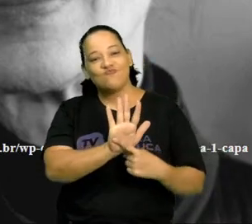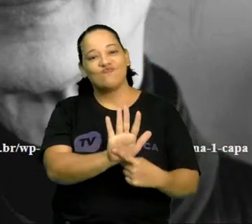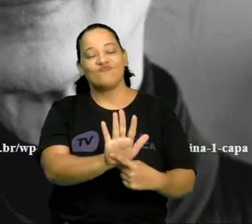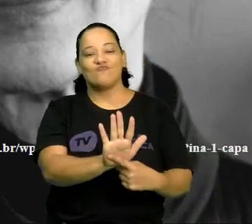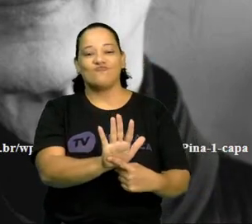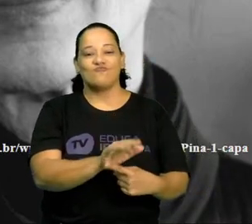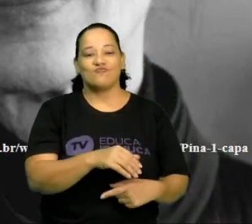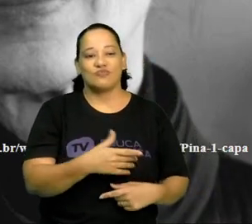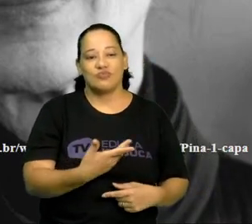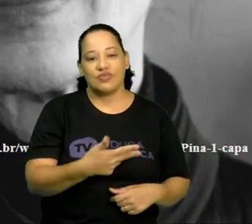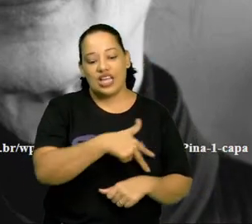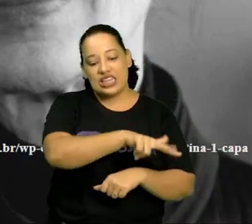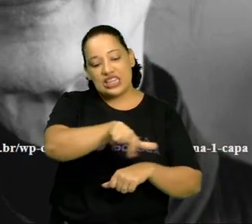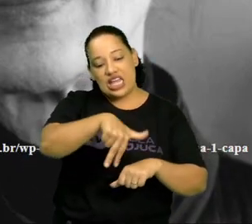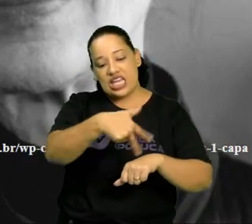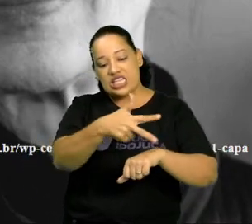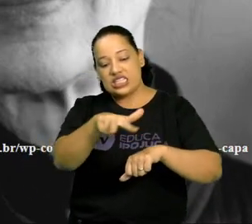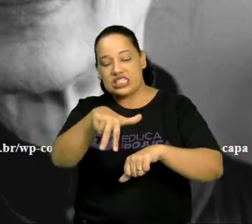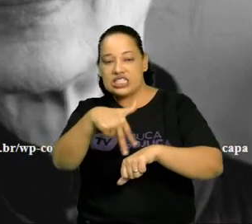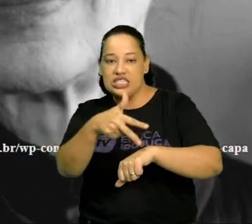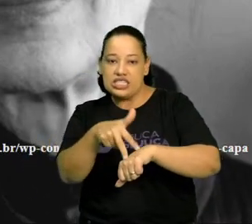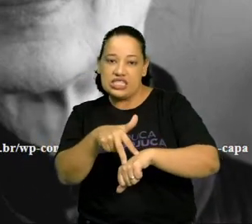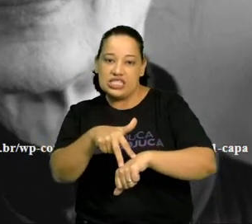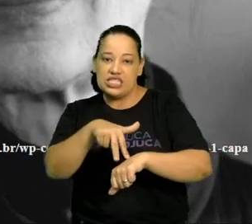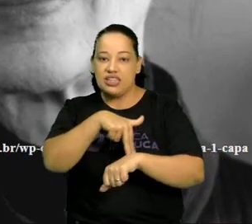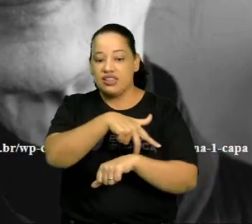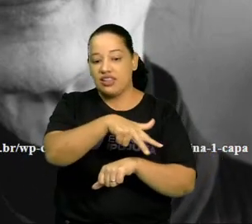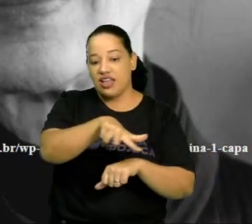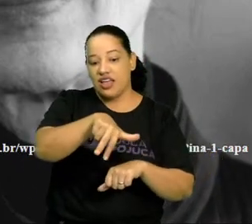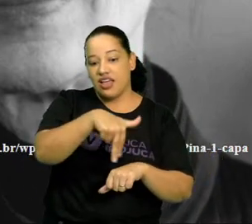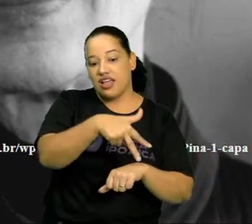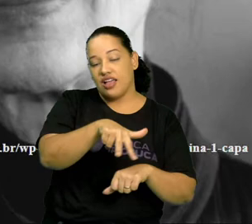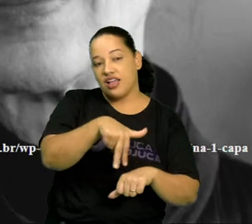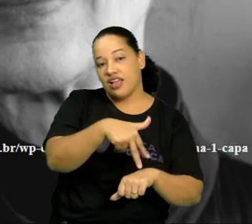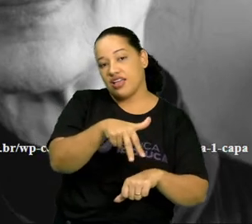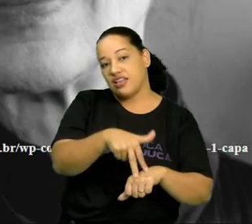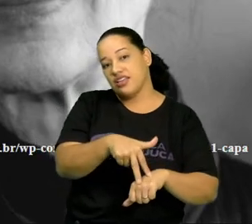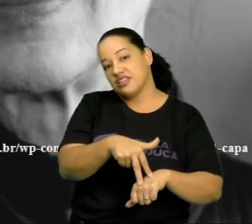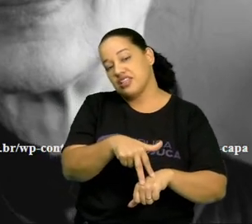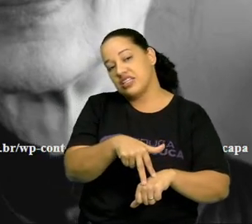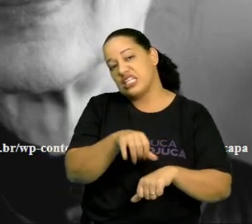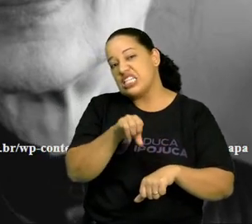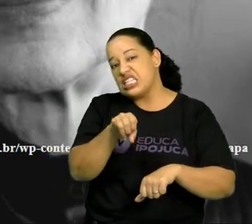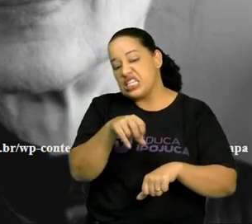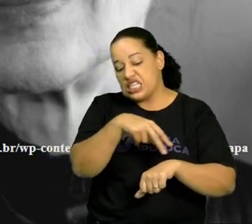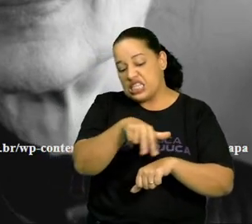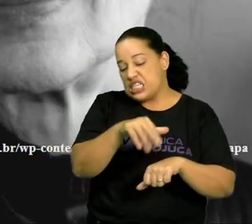Dance. Dance. Se não, estamos perdidos.